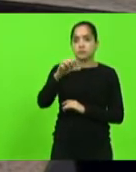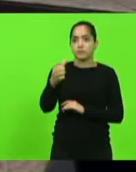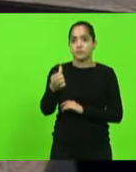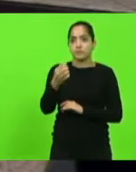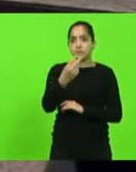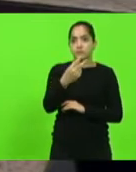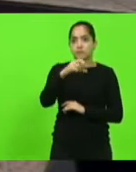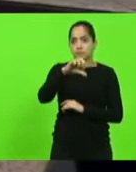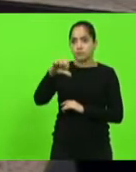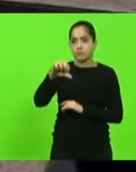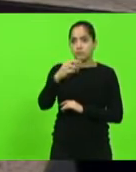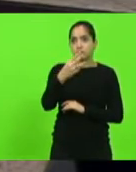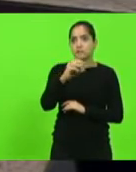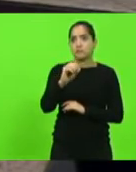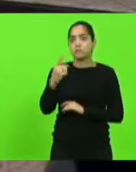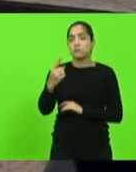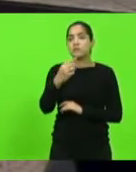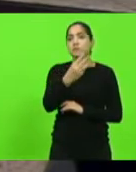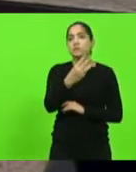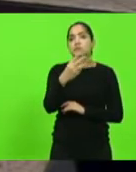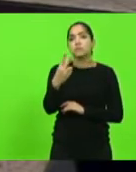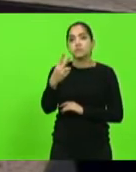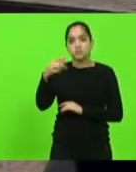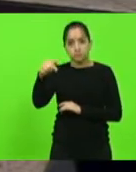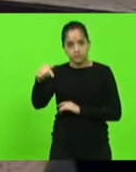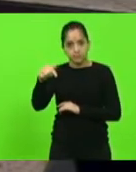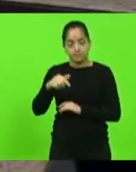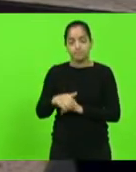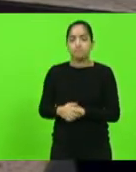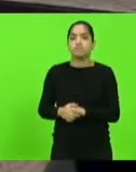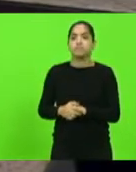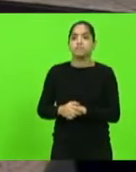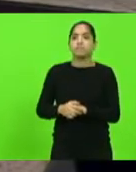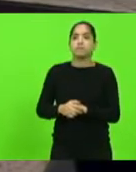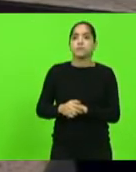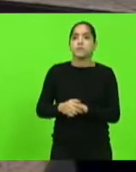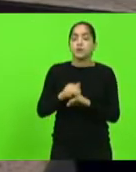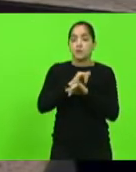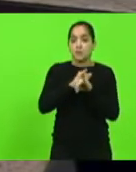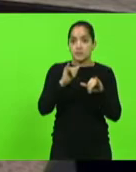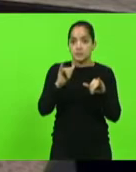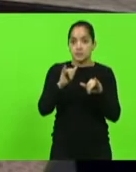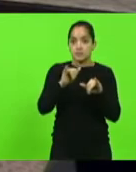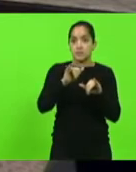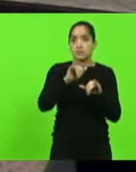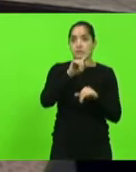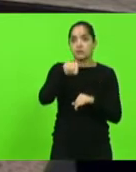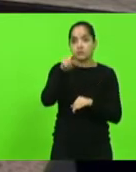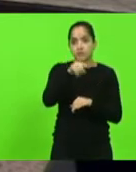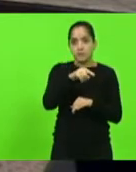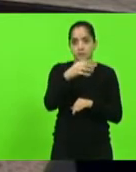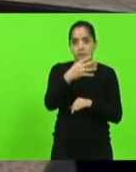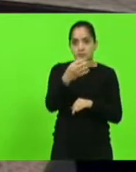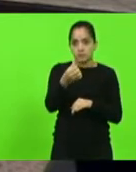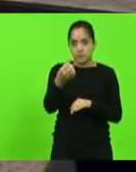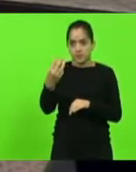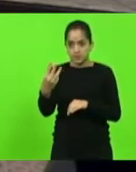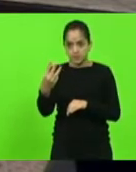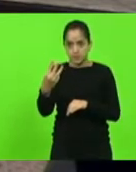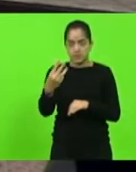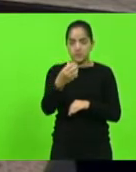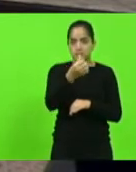301 e 327 de 2021. As mensagens de veto nº 463 de 2020 e